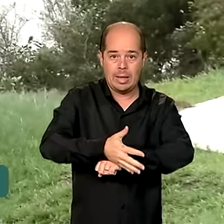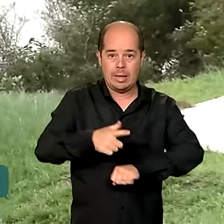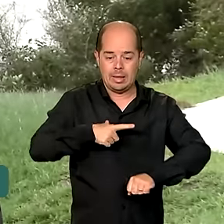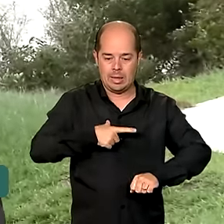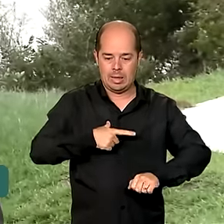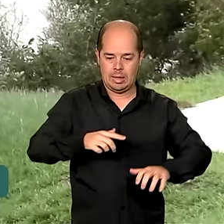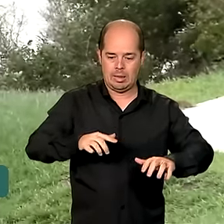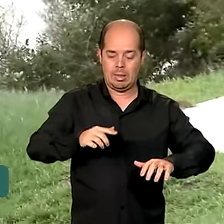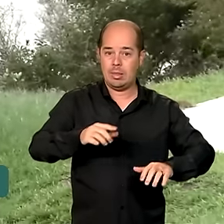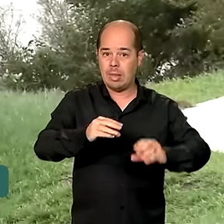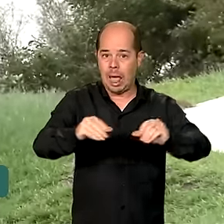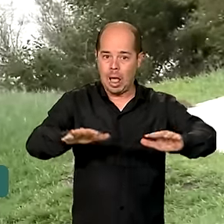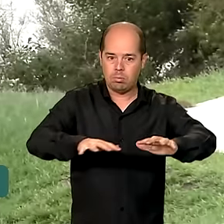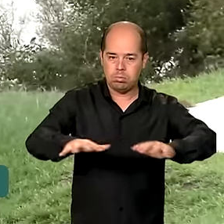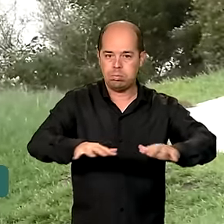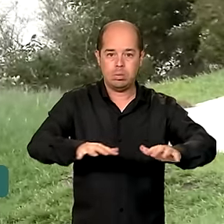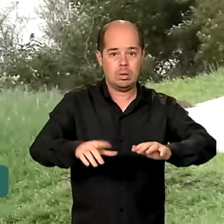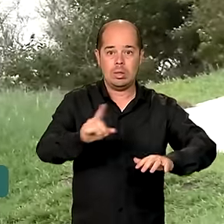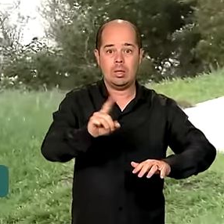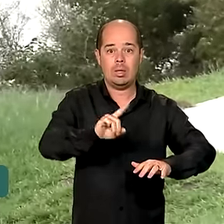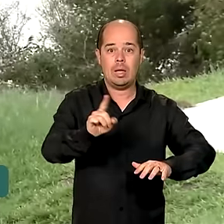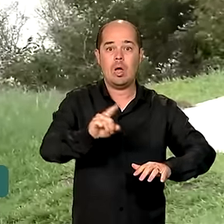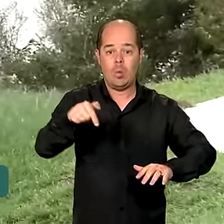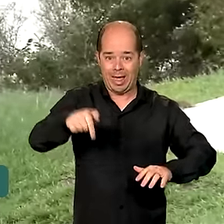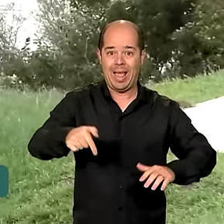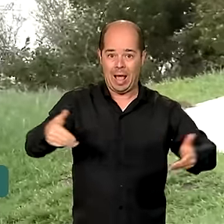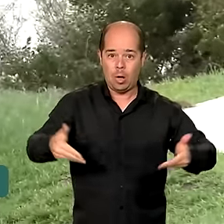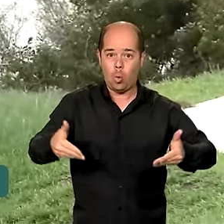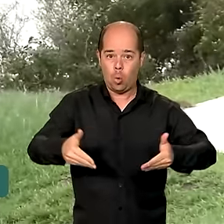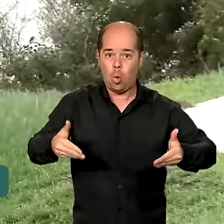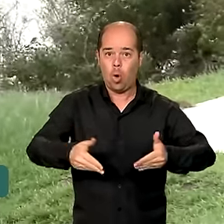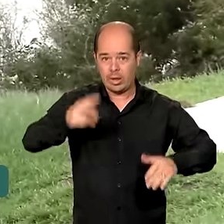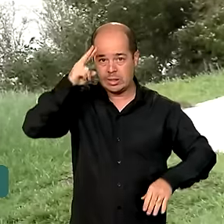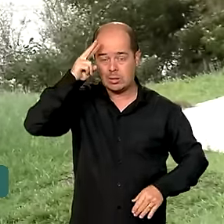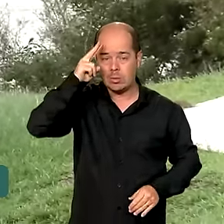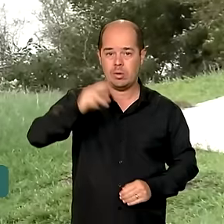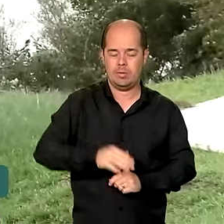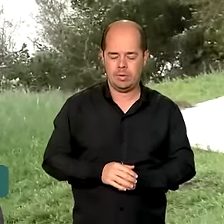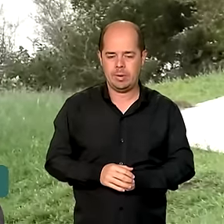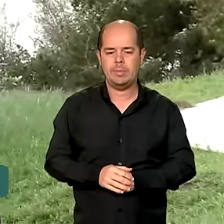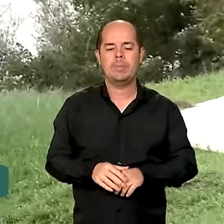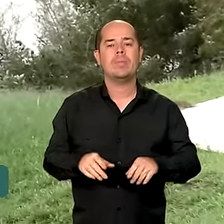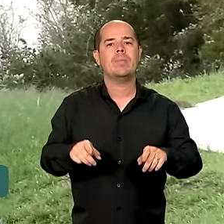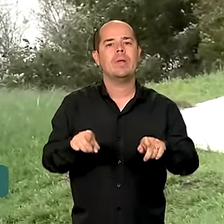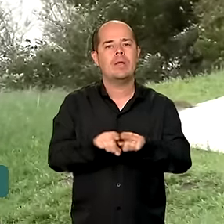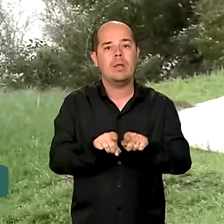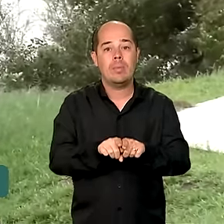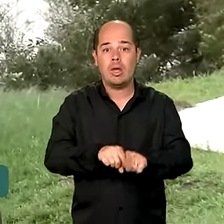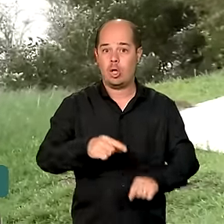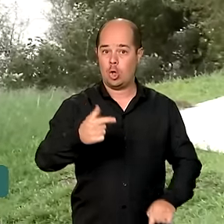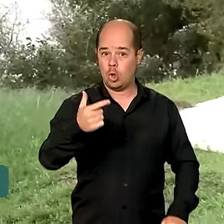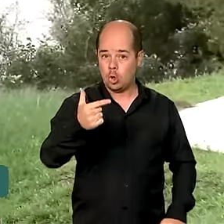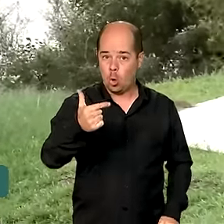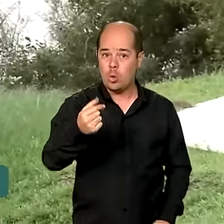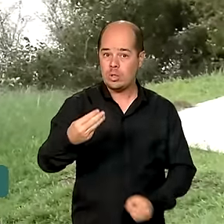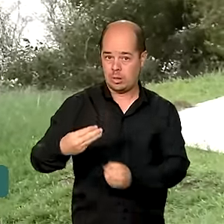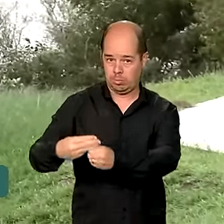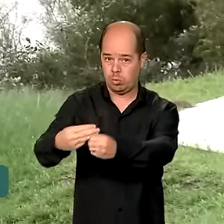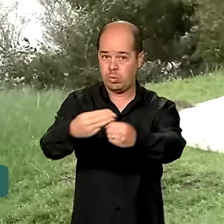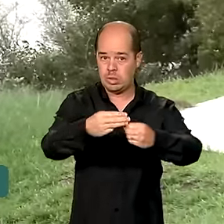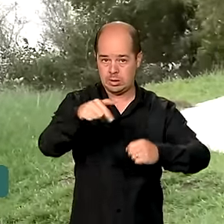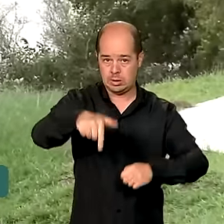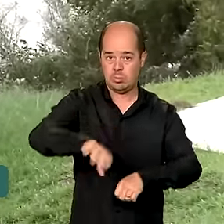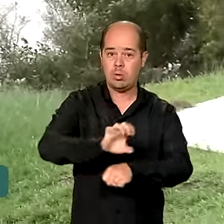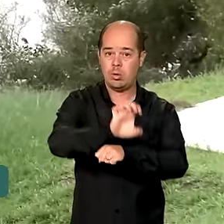segunda-feira. E uma outra informação importante é que os trabalhadores de mais de 12 municípios aqui do estado já podem solicitar